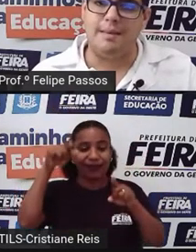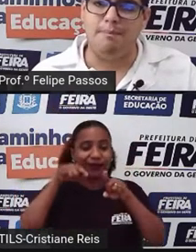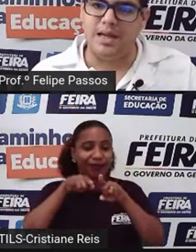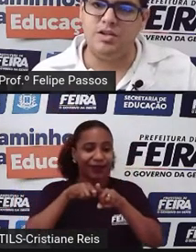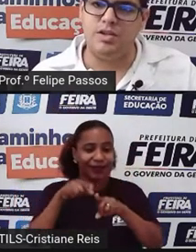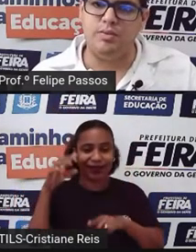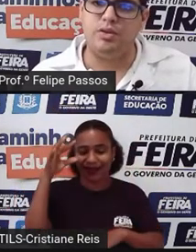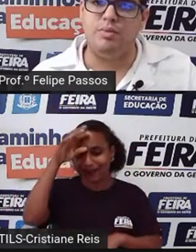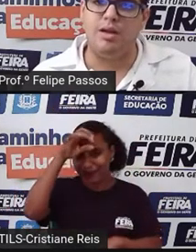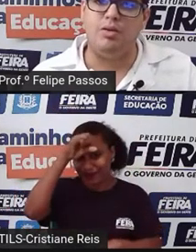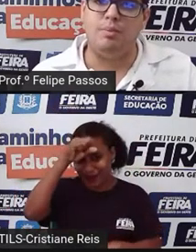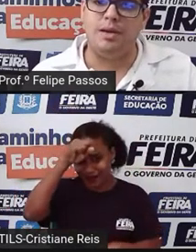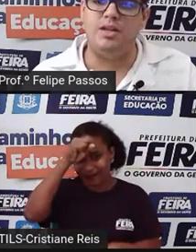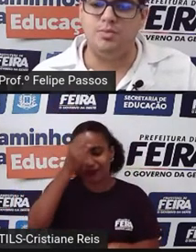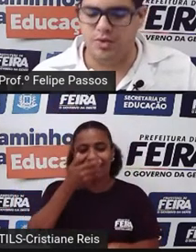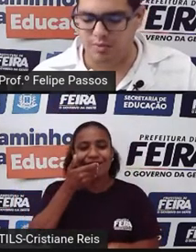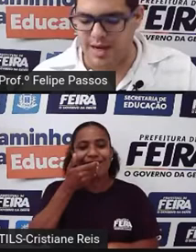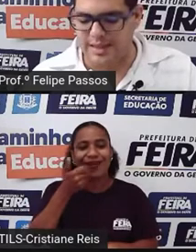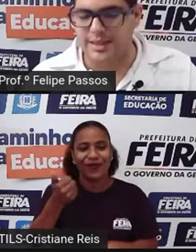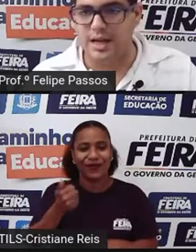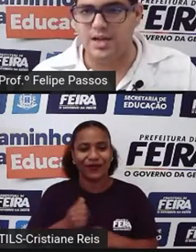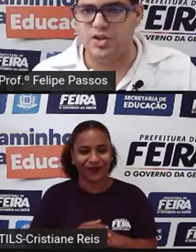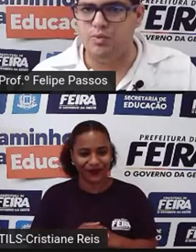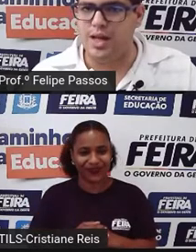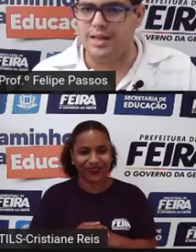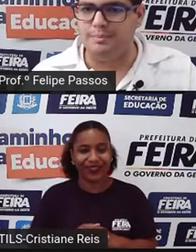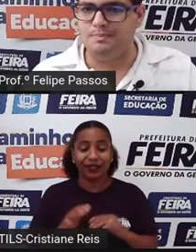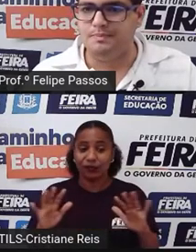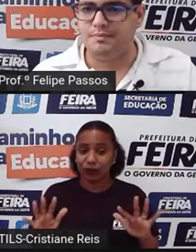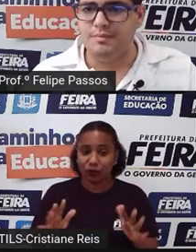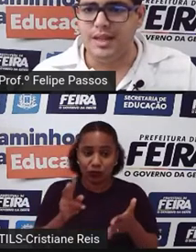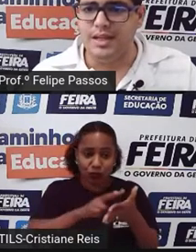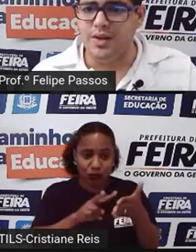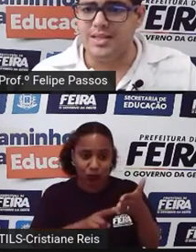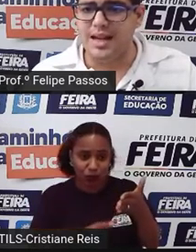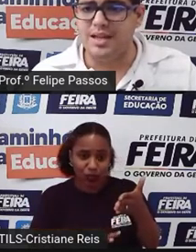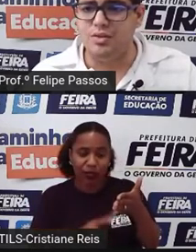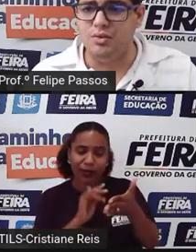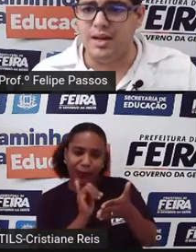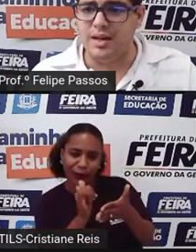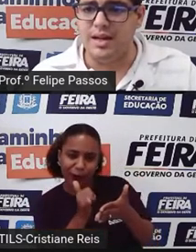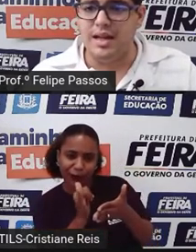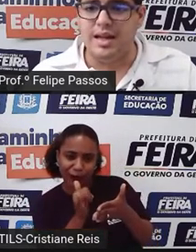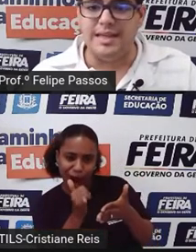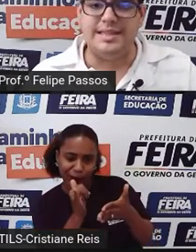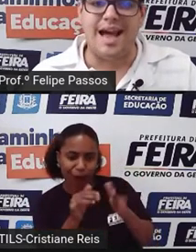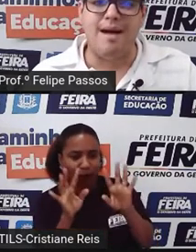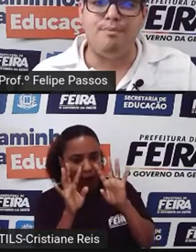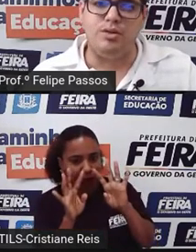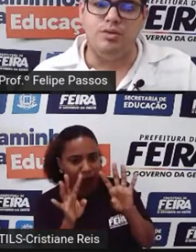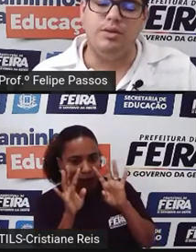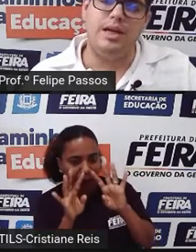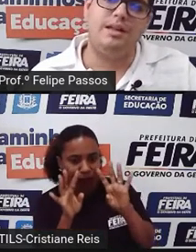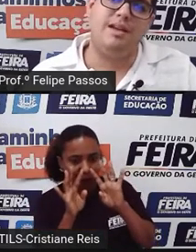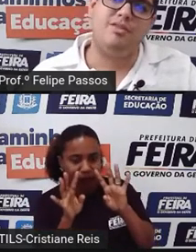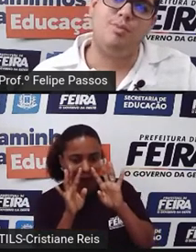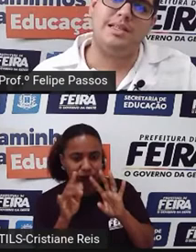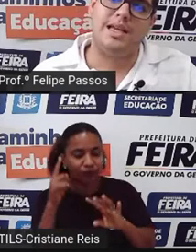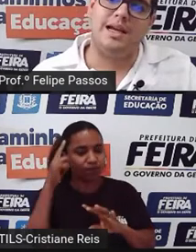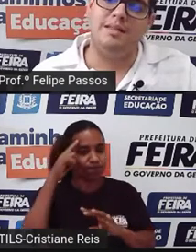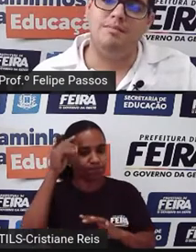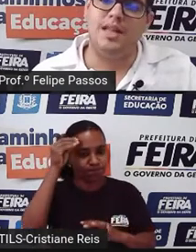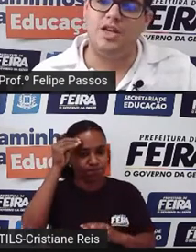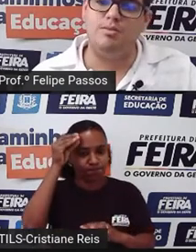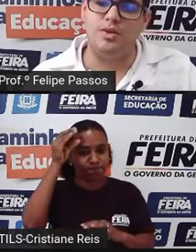A criança aprende muito melhor, aprende muito mais se ela é estimulada. Então, essa leitura, esse hábito, ele deve